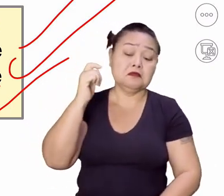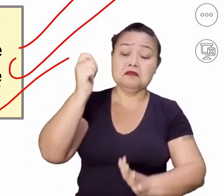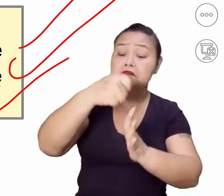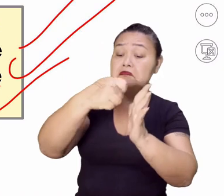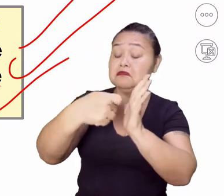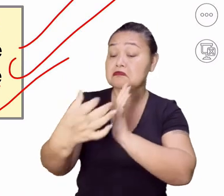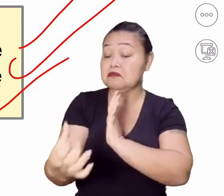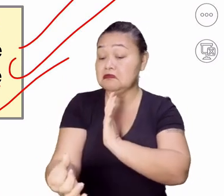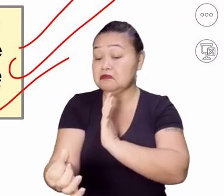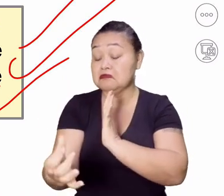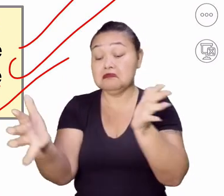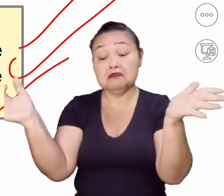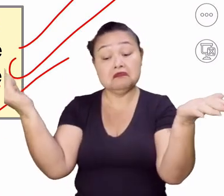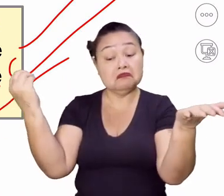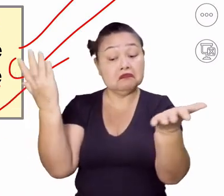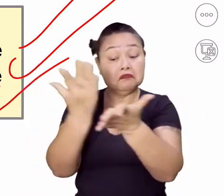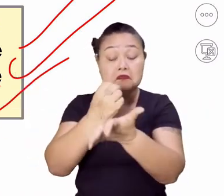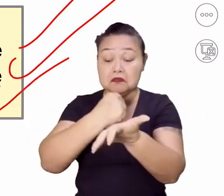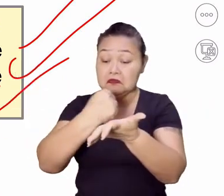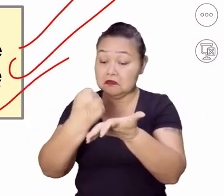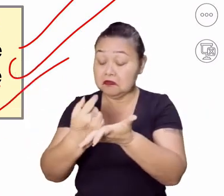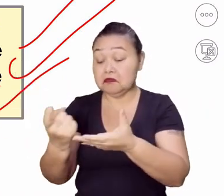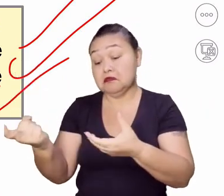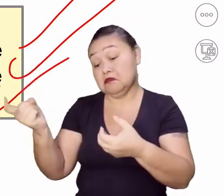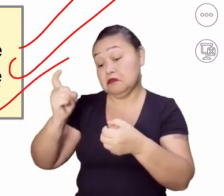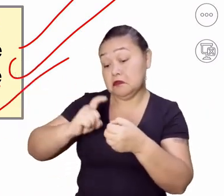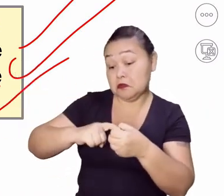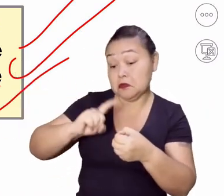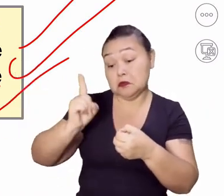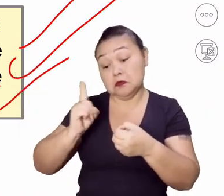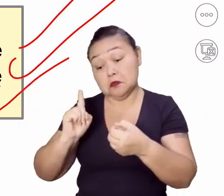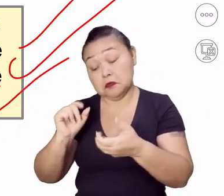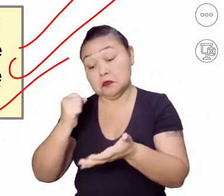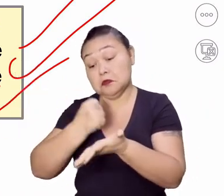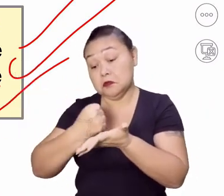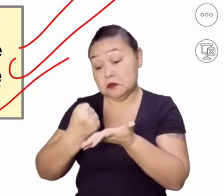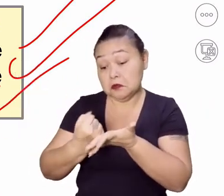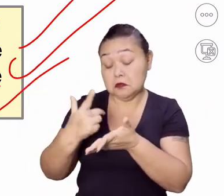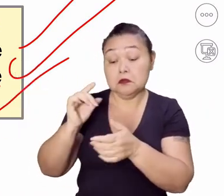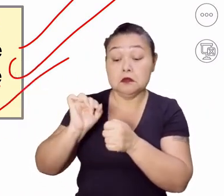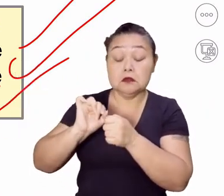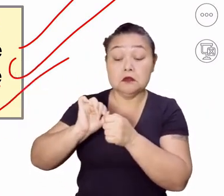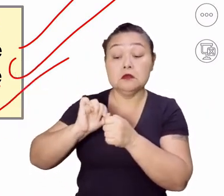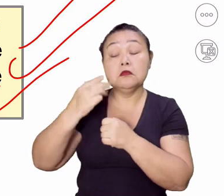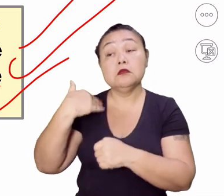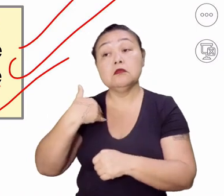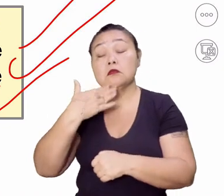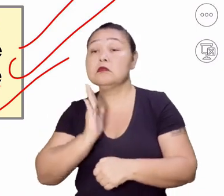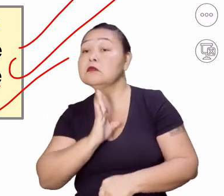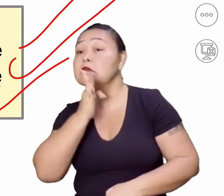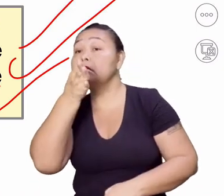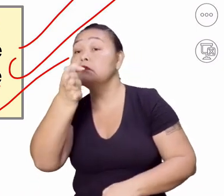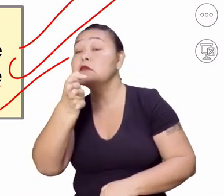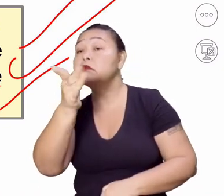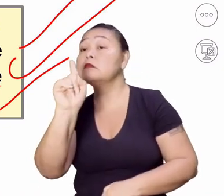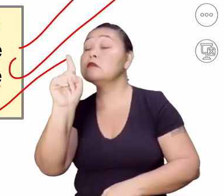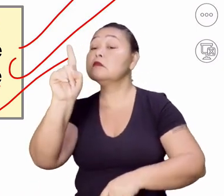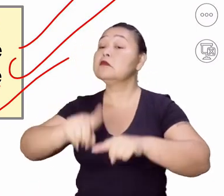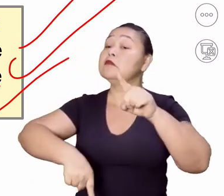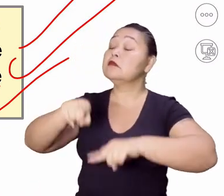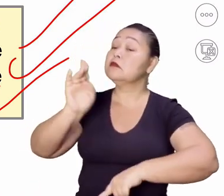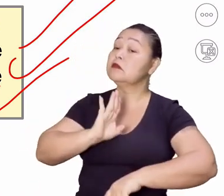meses, terminou o contrato, pode renovar ou não, né? Ah, vai prestar um serviço para aquele